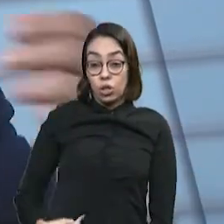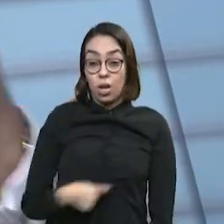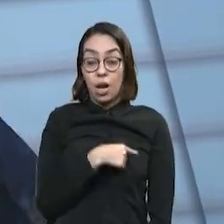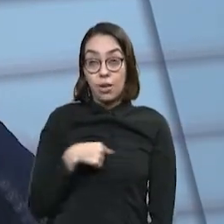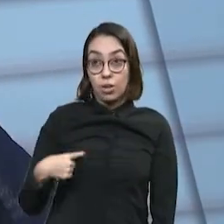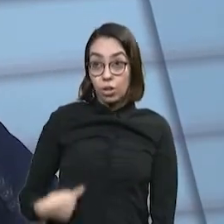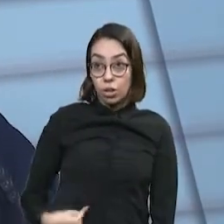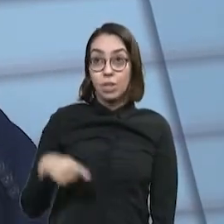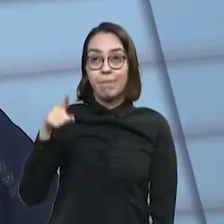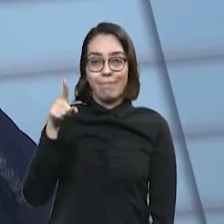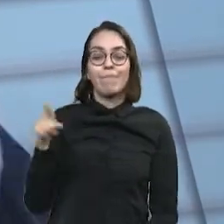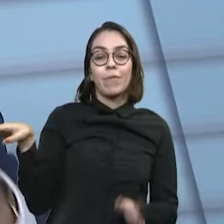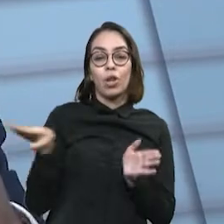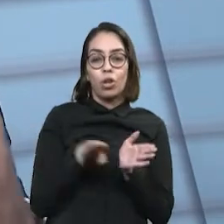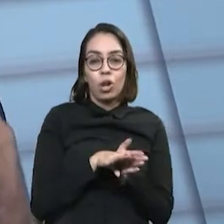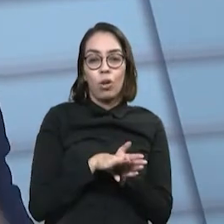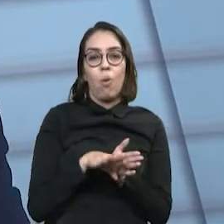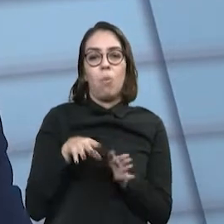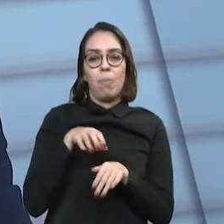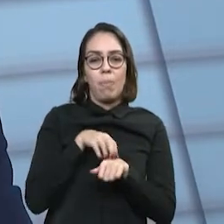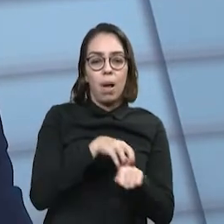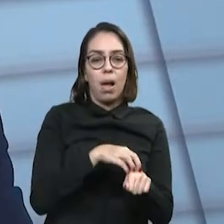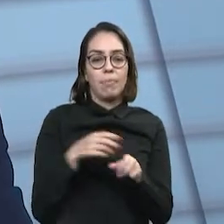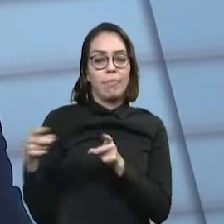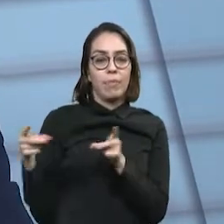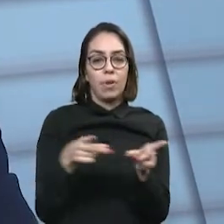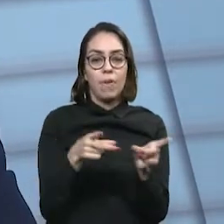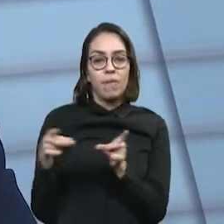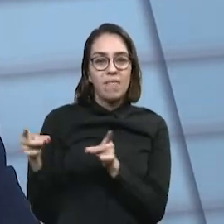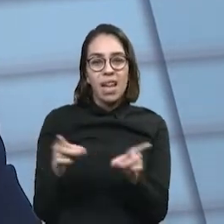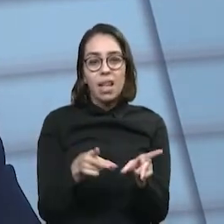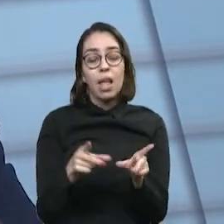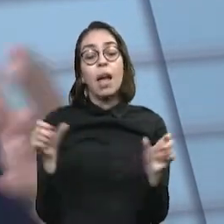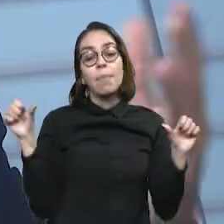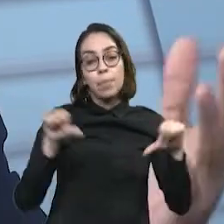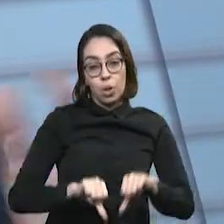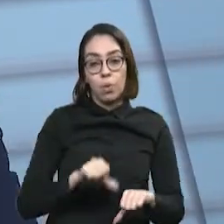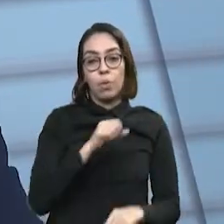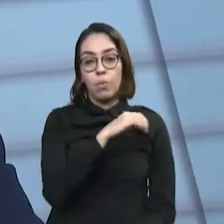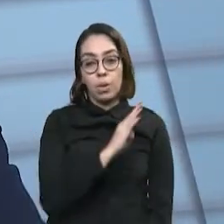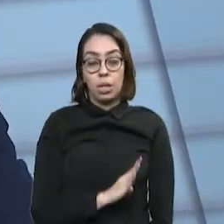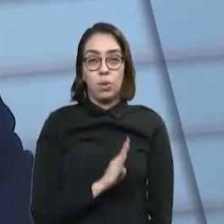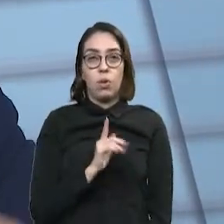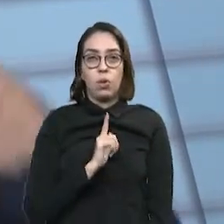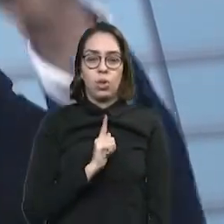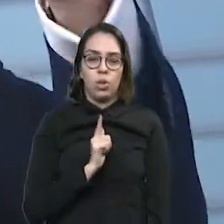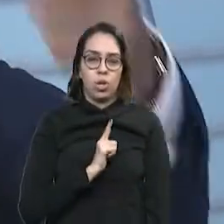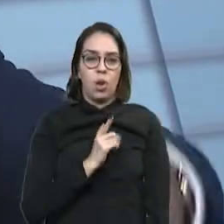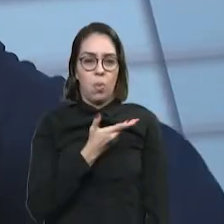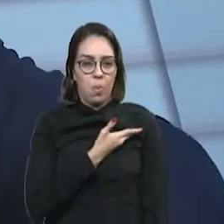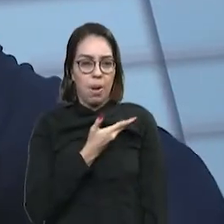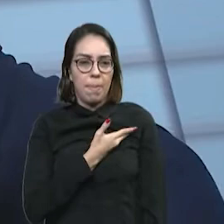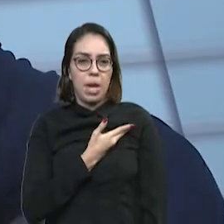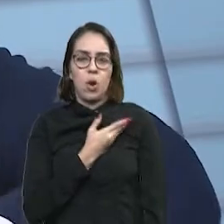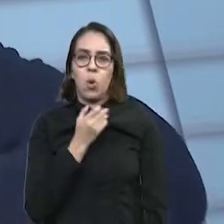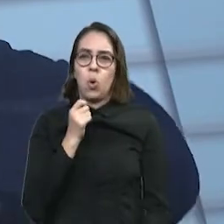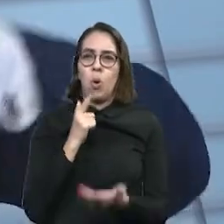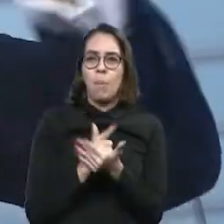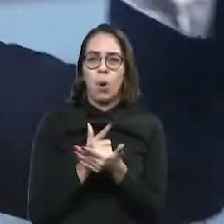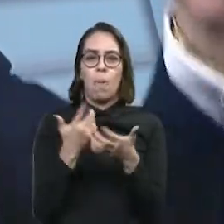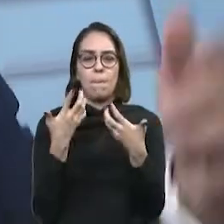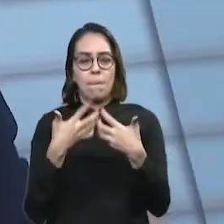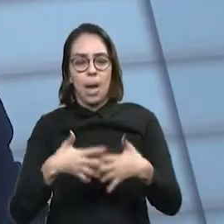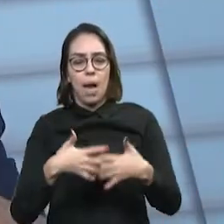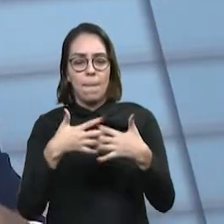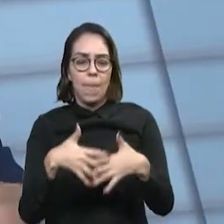Tem um cliente nosso que eu lembro que em 2012 ele estava fazendo peças sem costuras, então ele investiu dois milhões em maquinário, uma